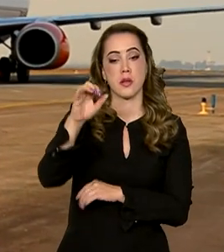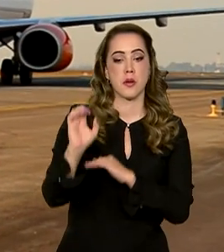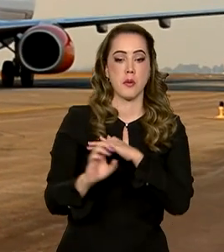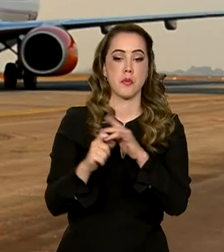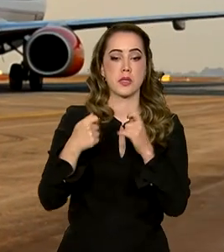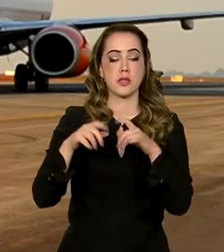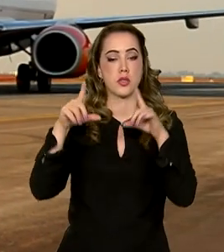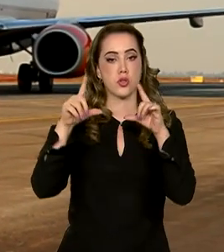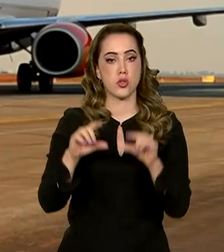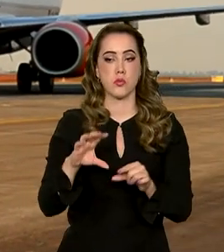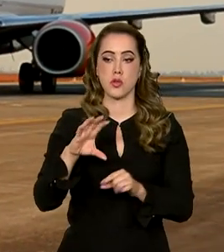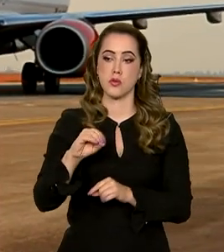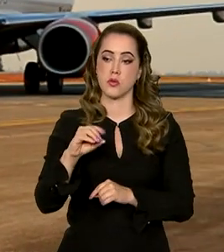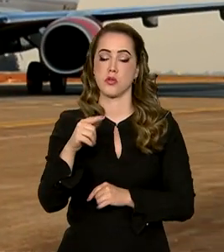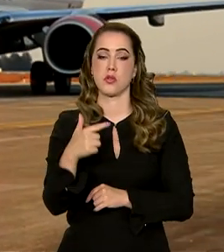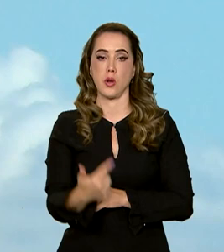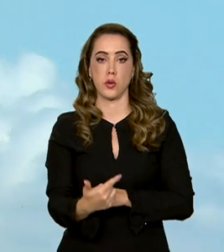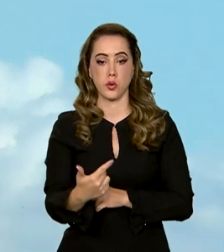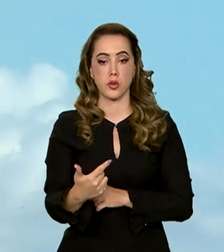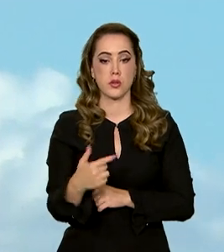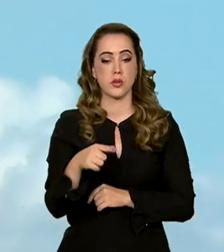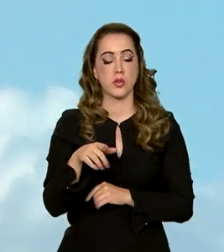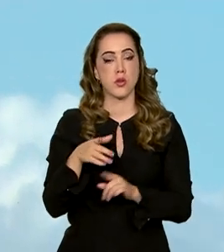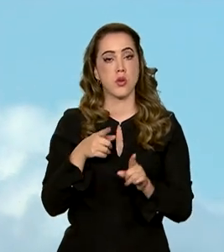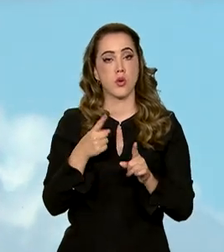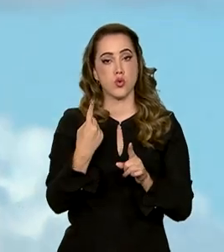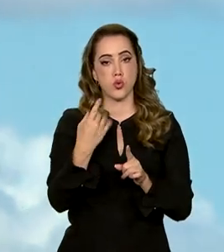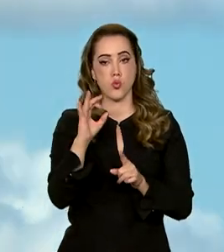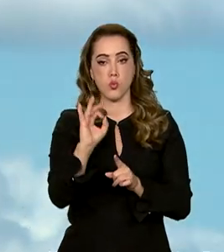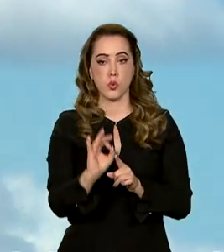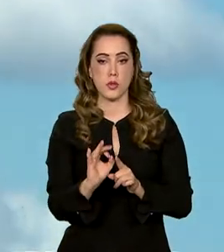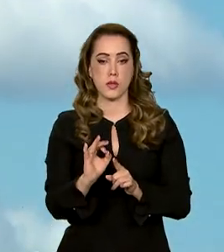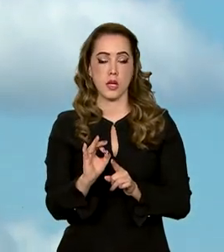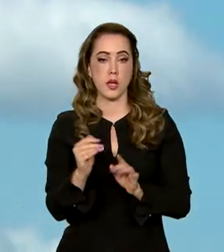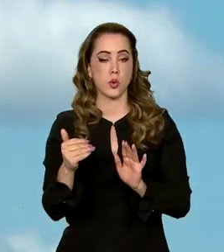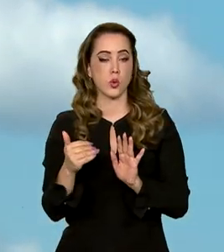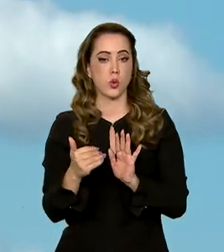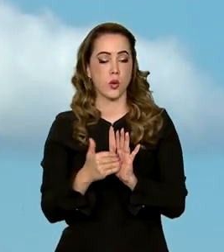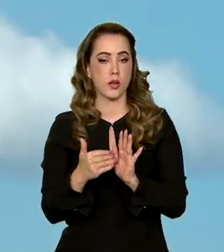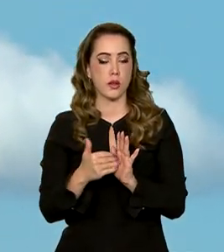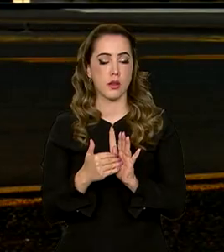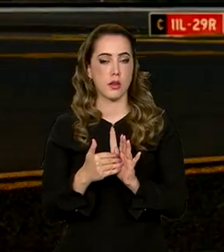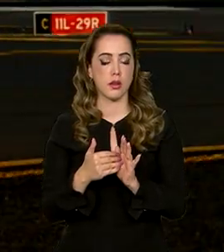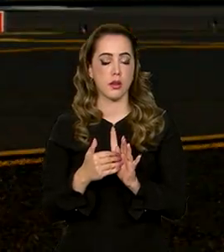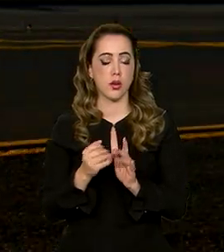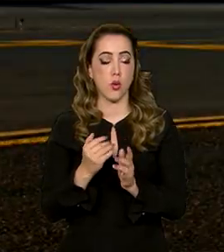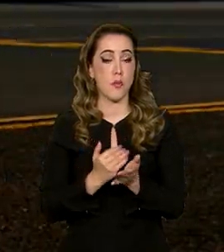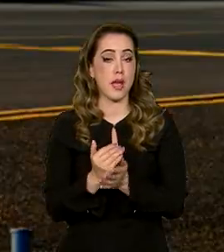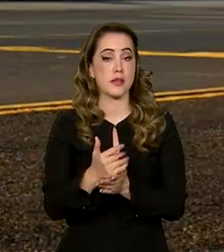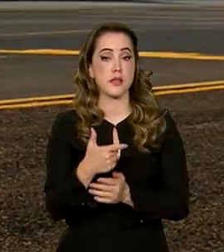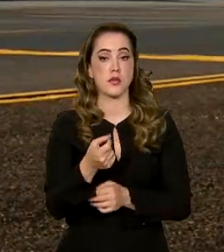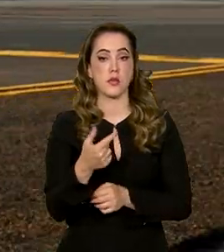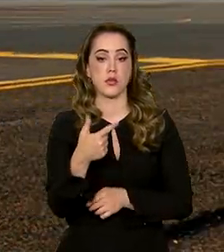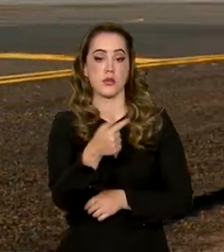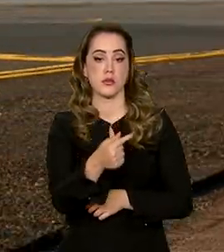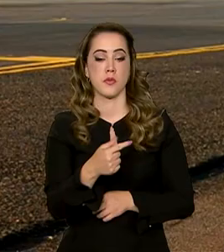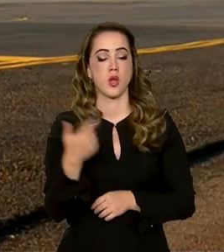reduzir as emissões de dióxido de carbono entre 1% a partir de 2027,